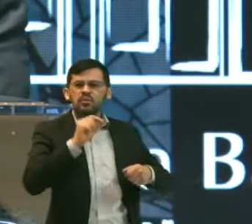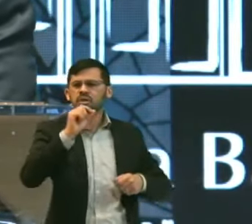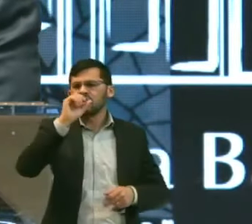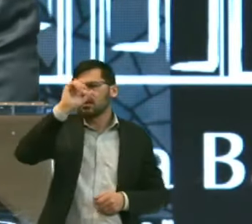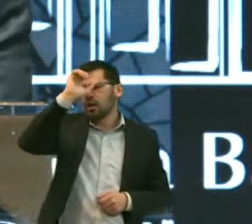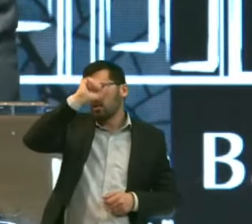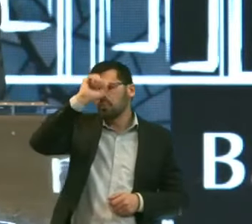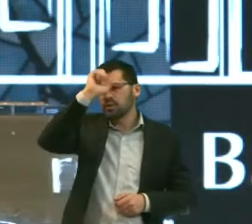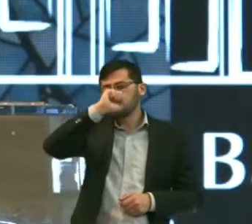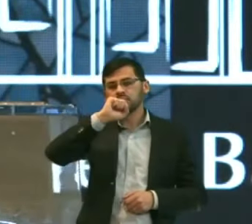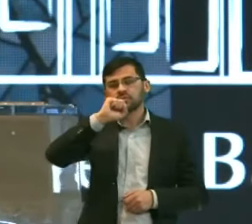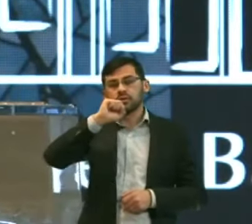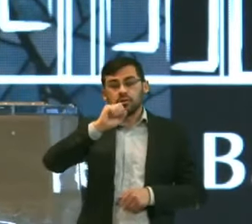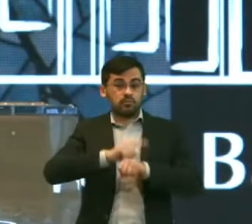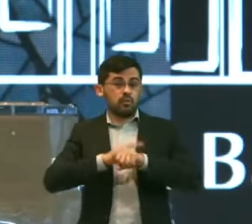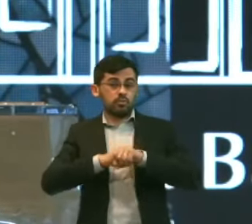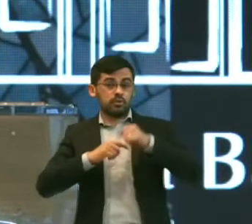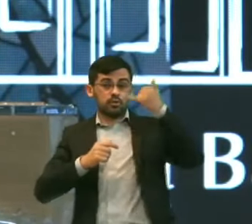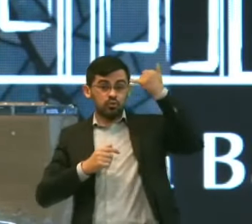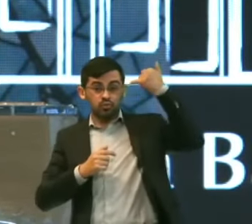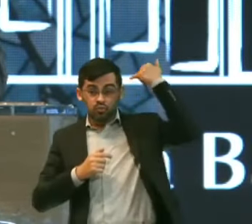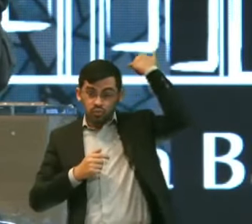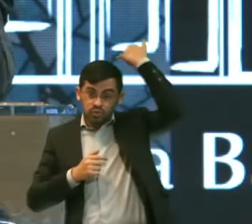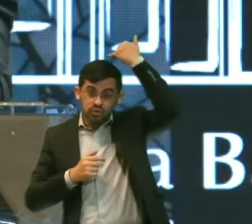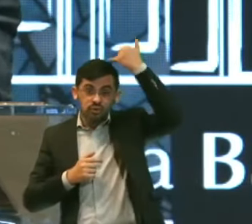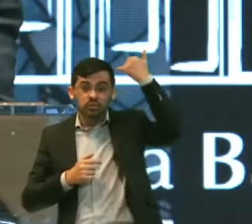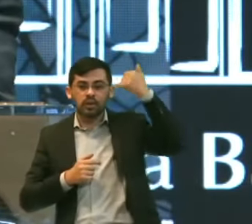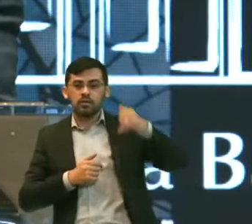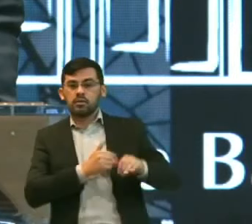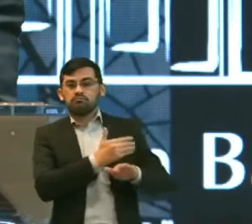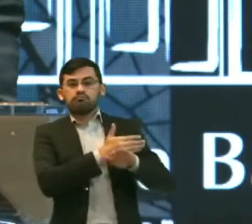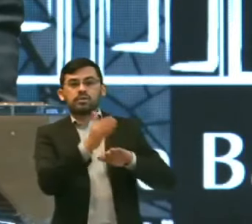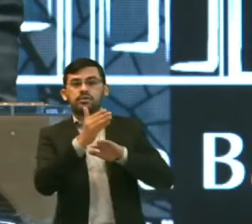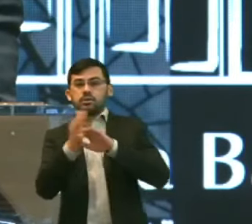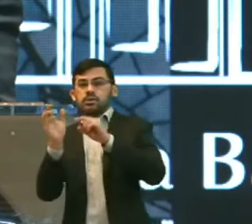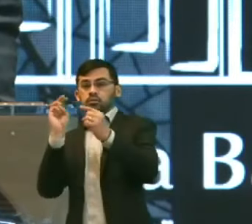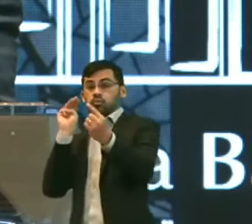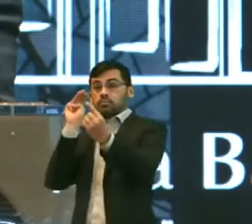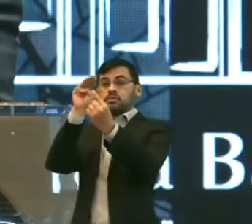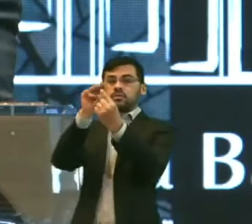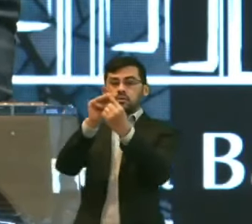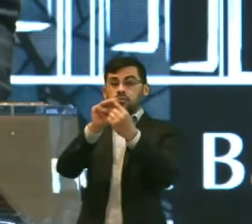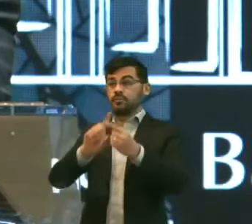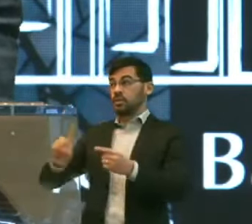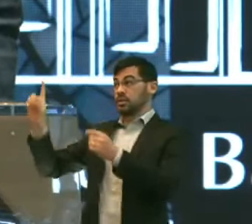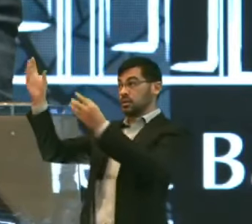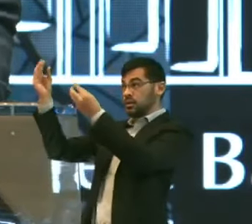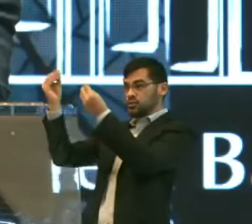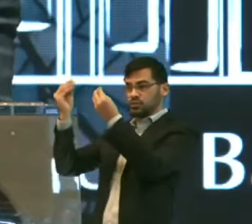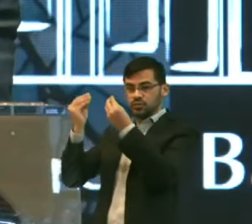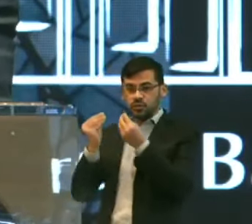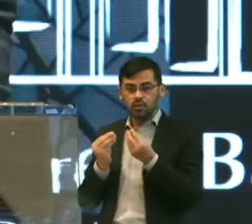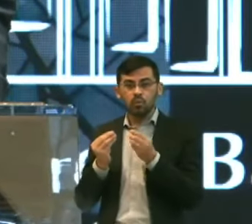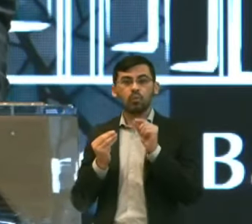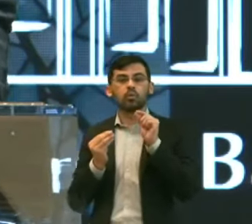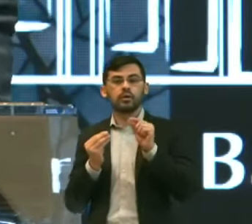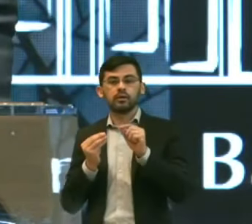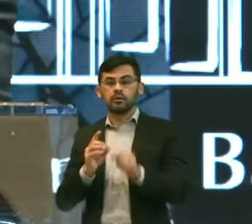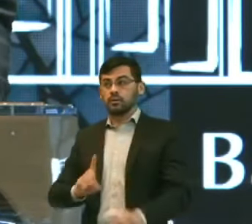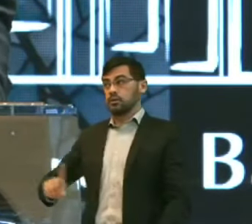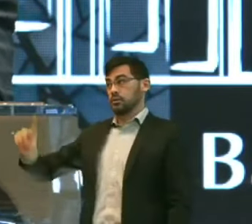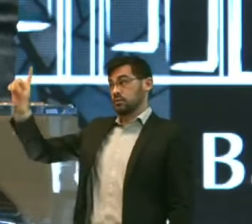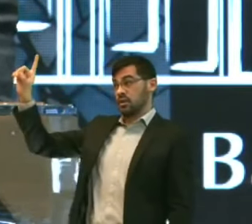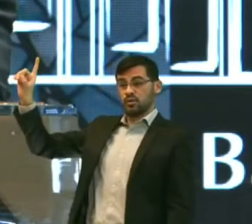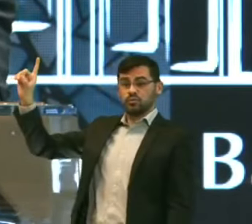isso É que Quando o ungido De Deus Está cumprindo O propósito Do seu senhor Deus Mesmo